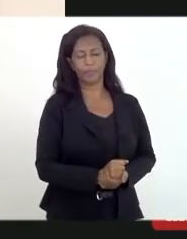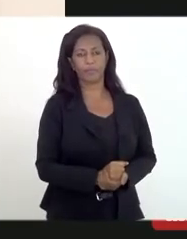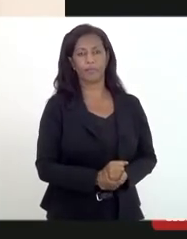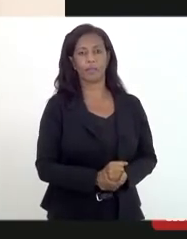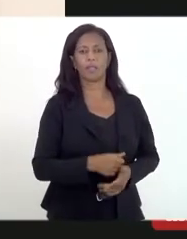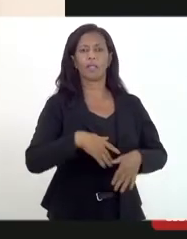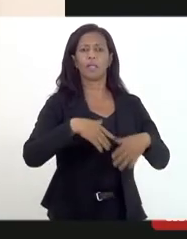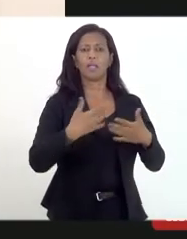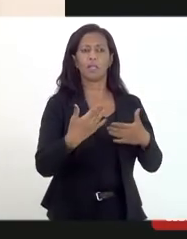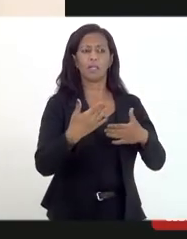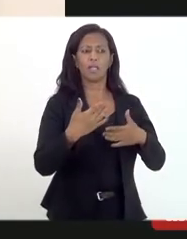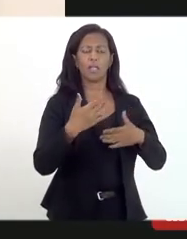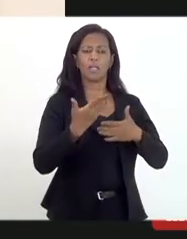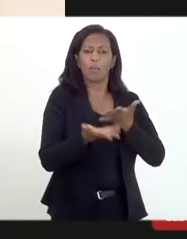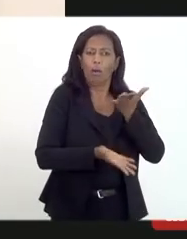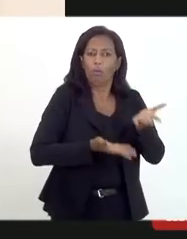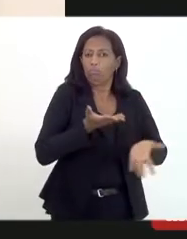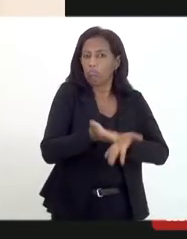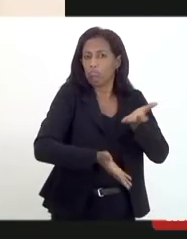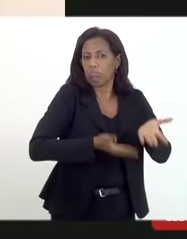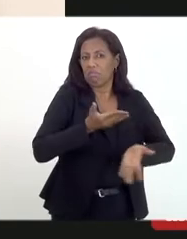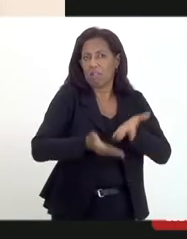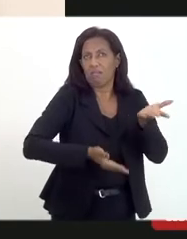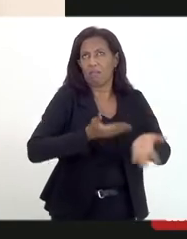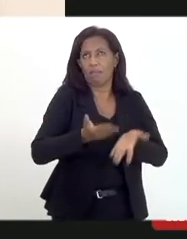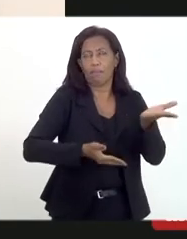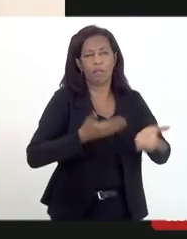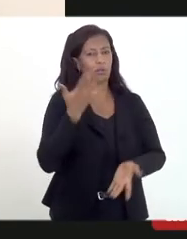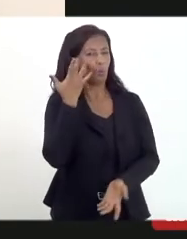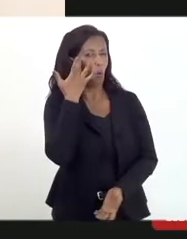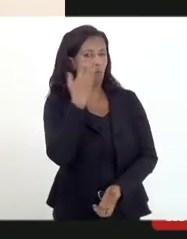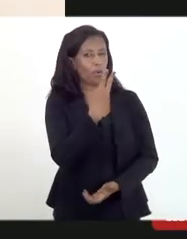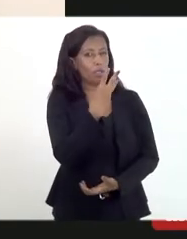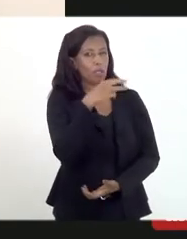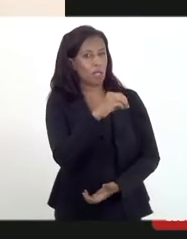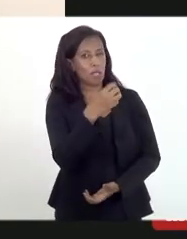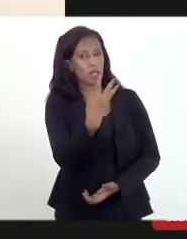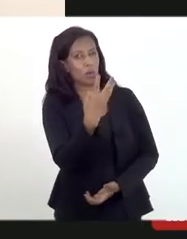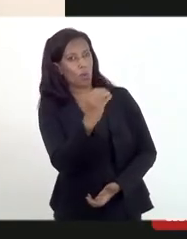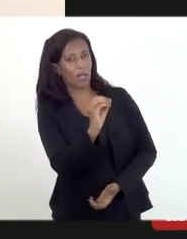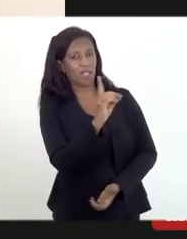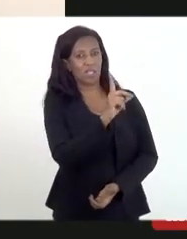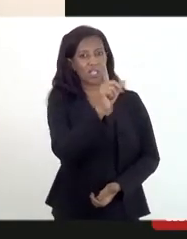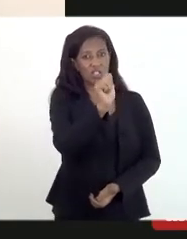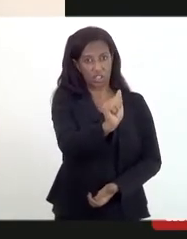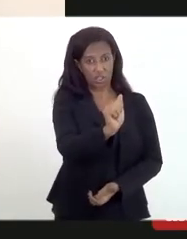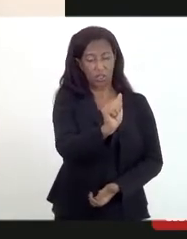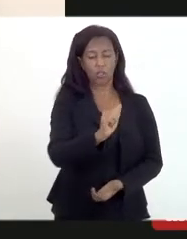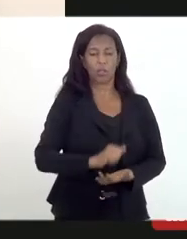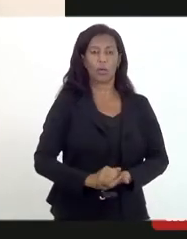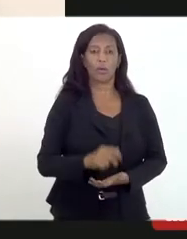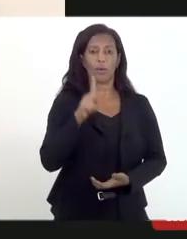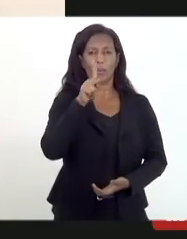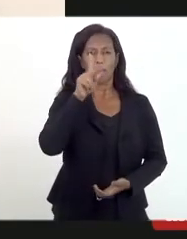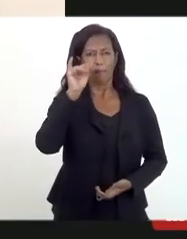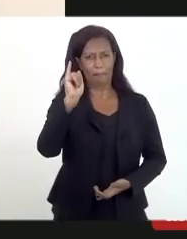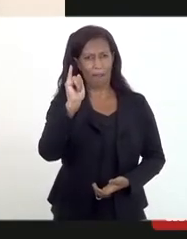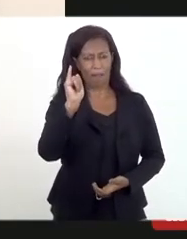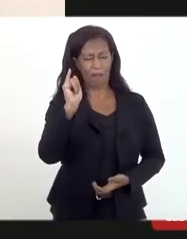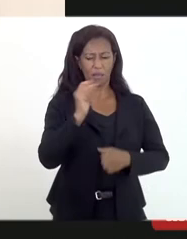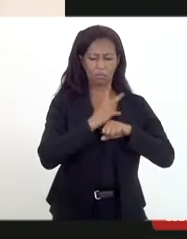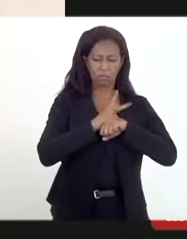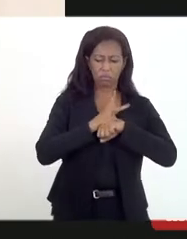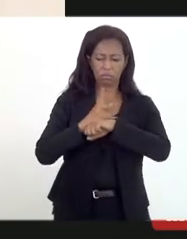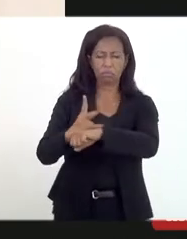período de tratamento, que eu acho que foi de 30 a 40 dias, o pai procurou a Fabiana, vítima,